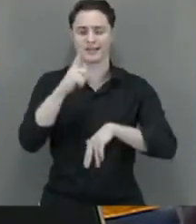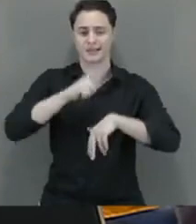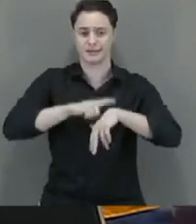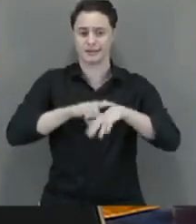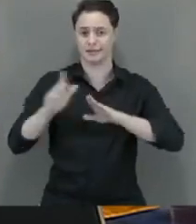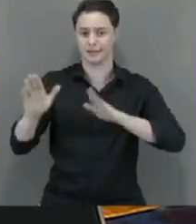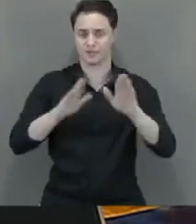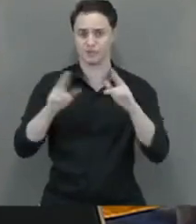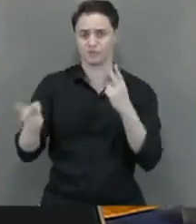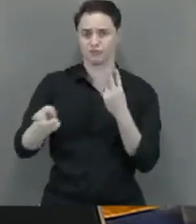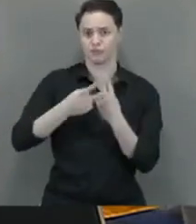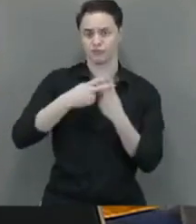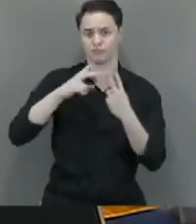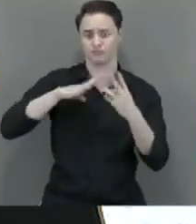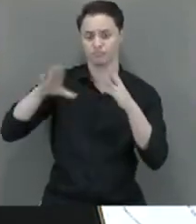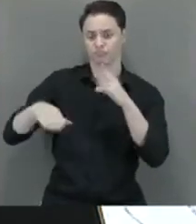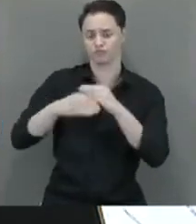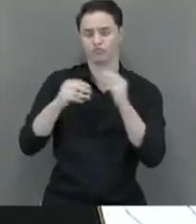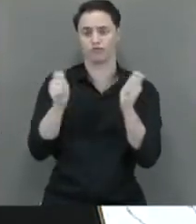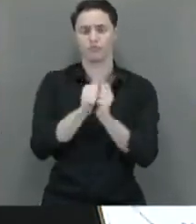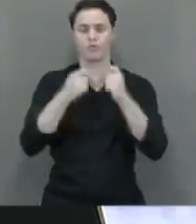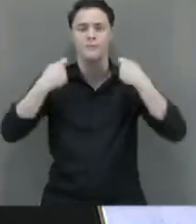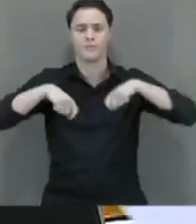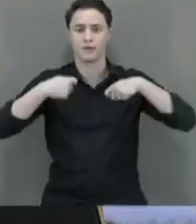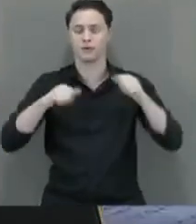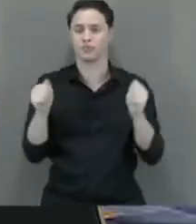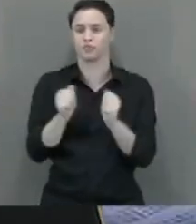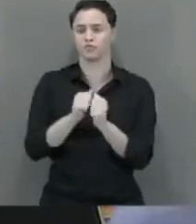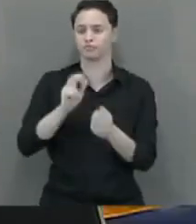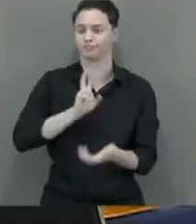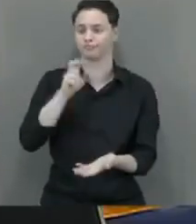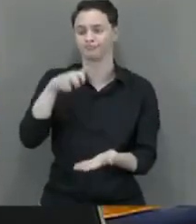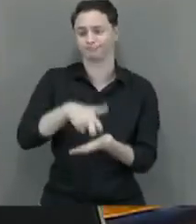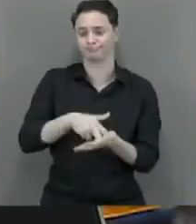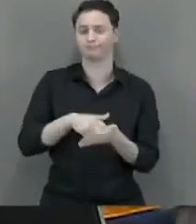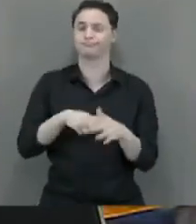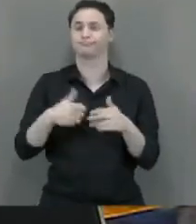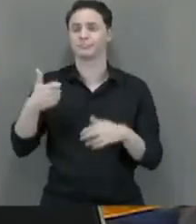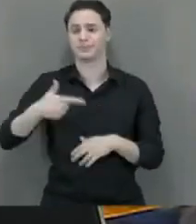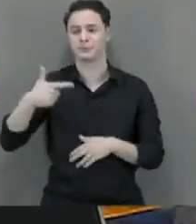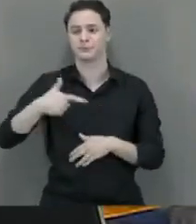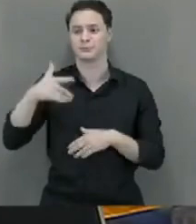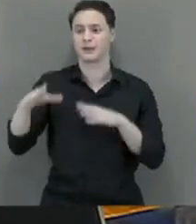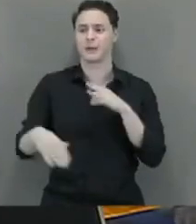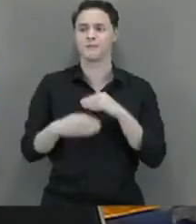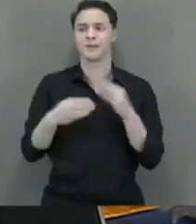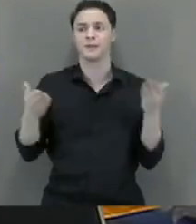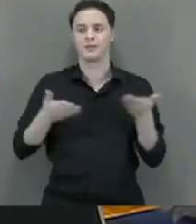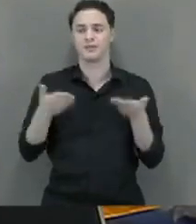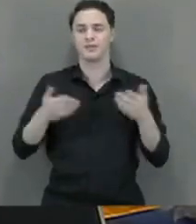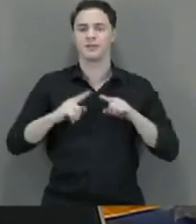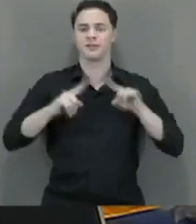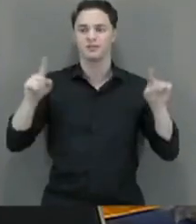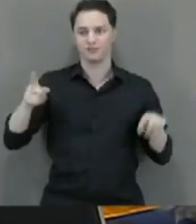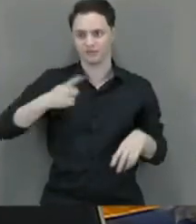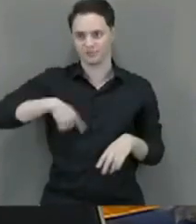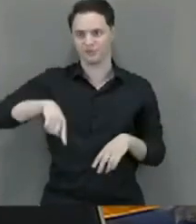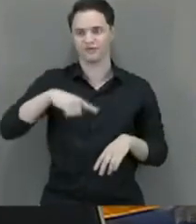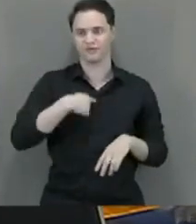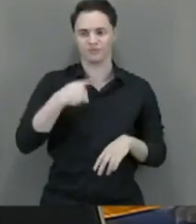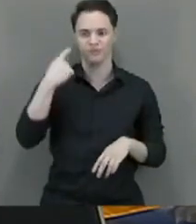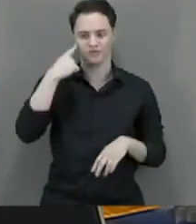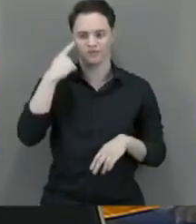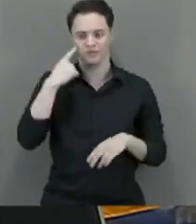cautelar a que submetido o condenado deve constar da sentença. Aí, a segunda emenda. Suprima-se o